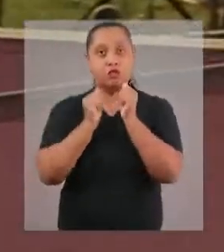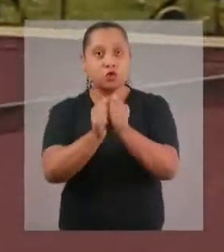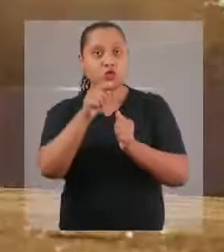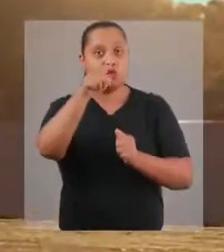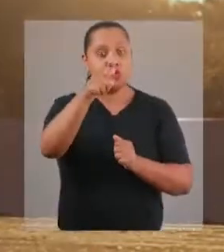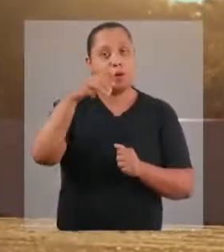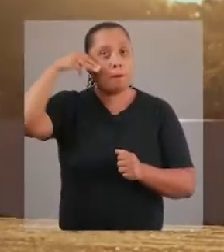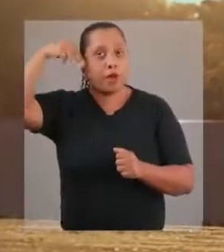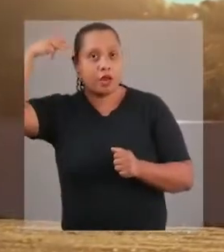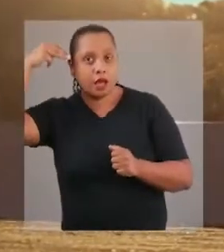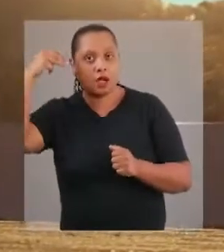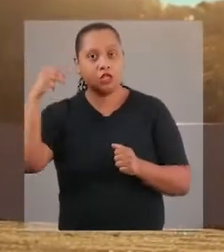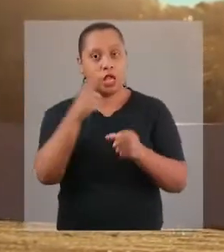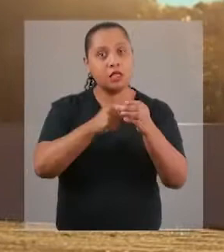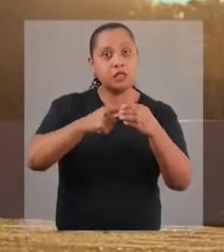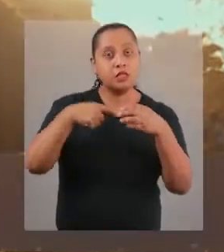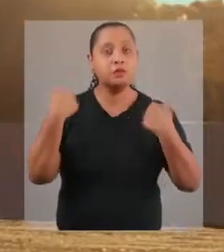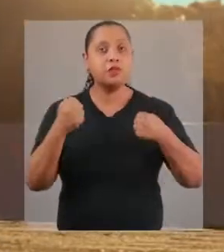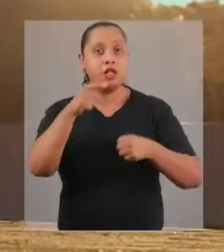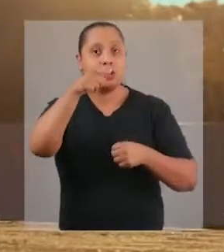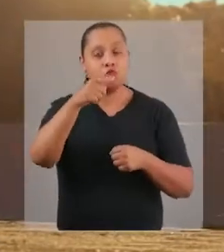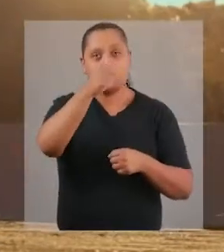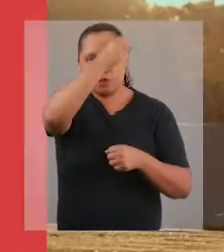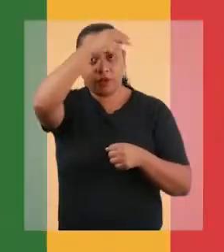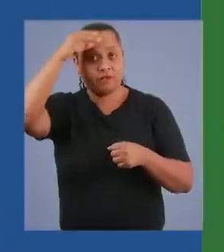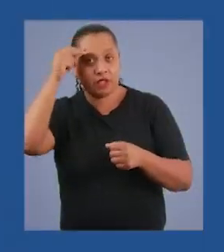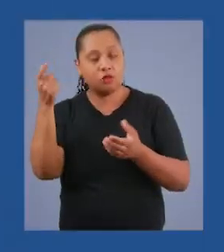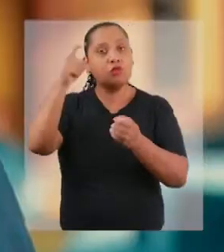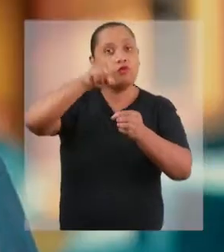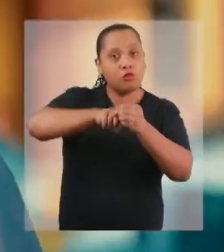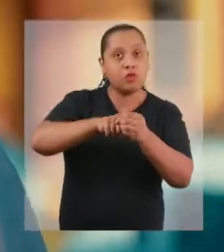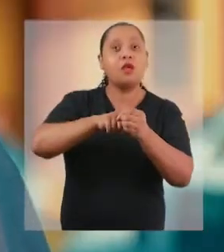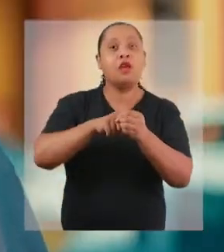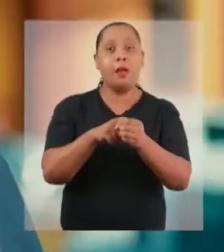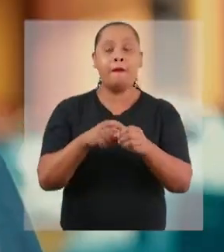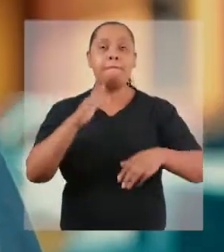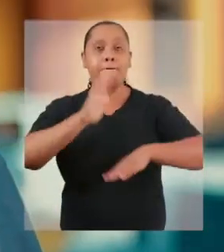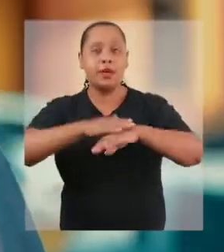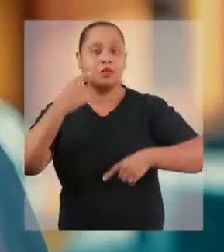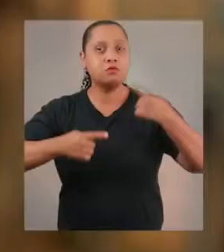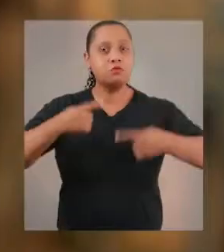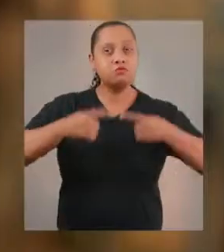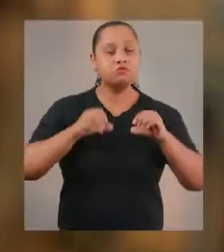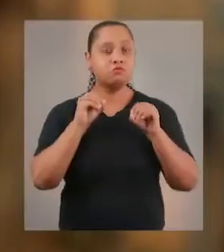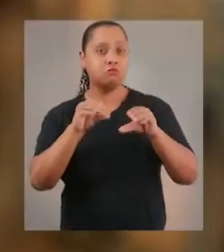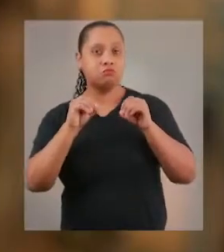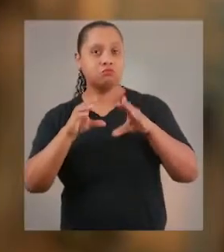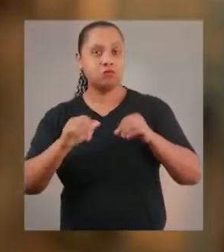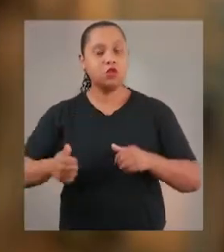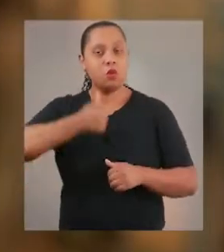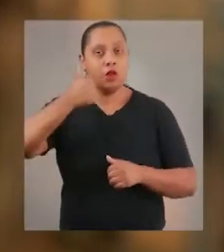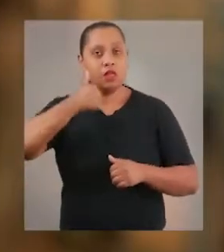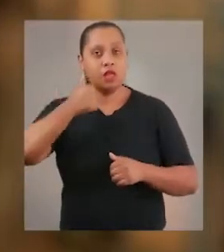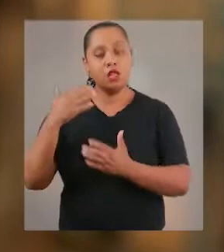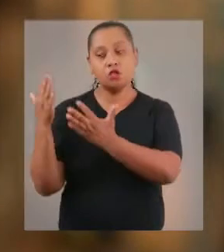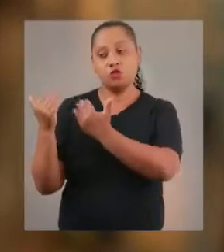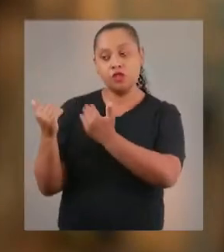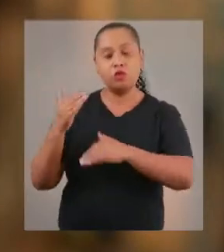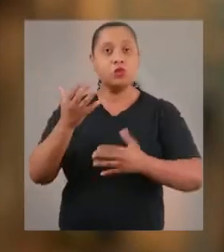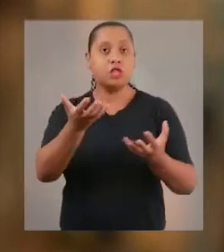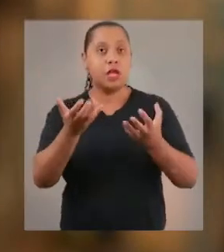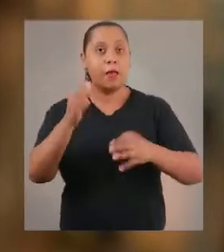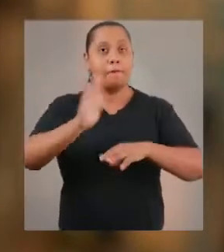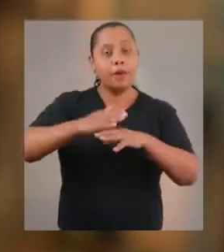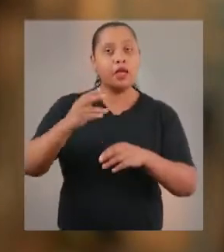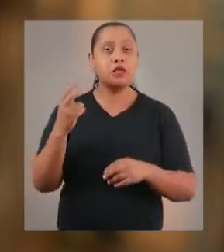desenvolvida. Bajé é minha querida, voltando a sonhar. A juventude está contigo, Mainardi. A cidade precisa existir como prefeito de novo,